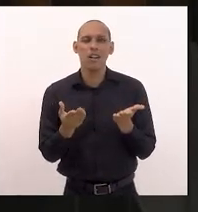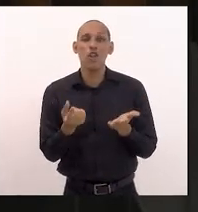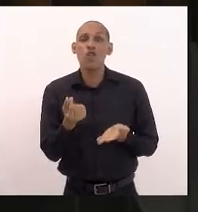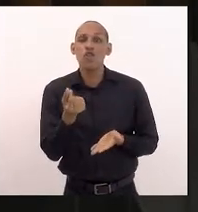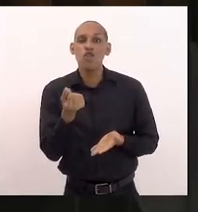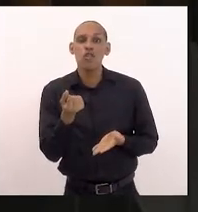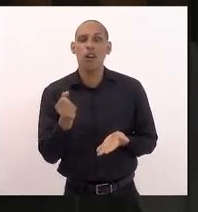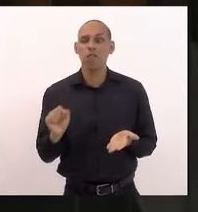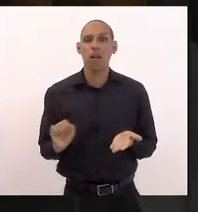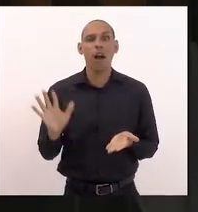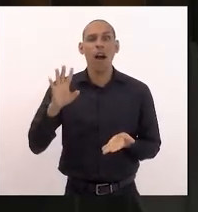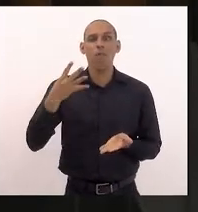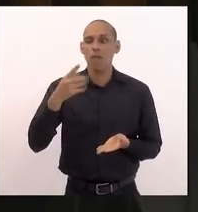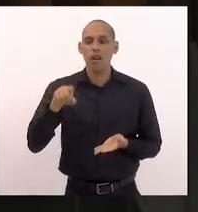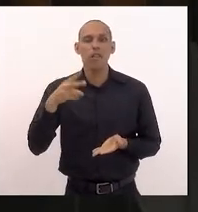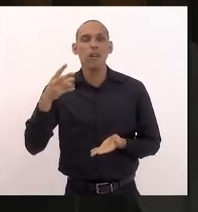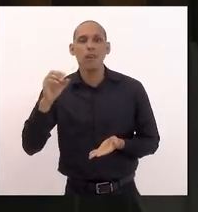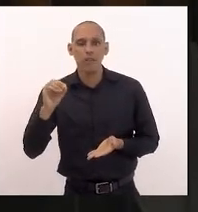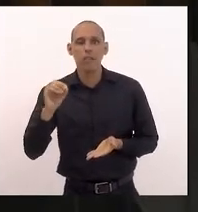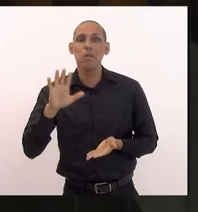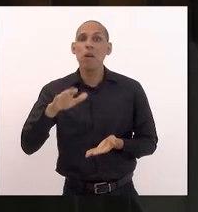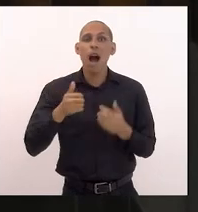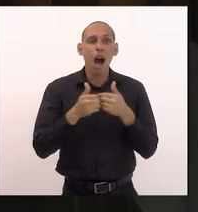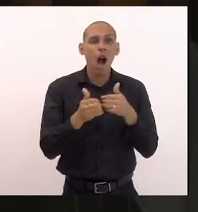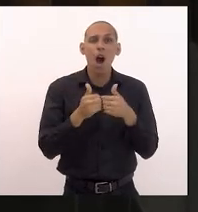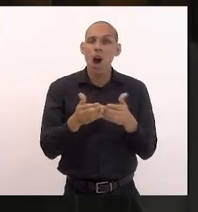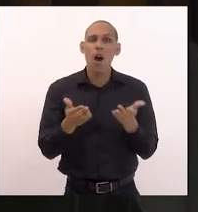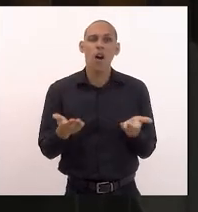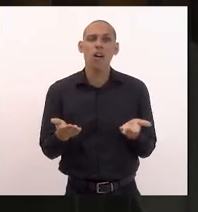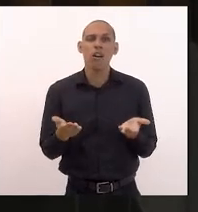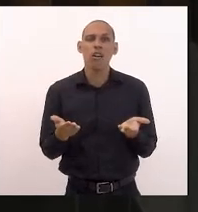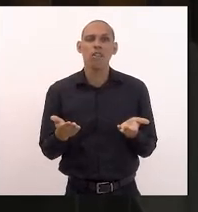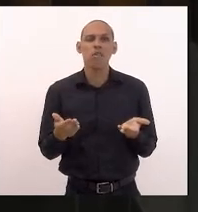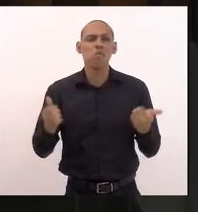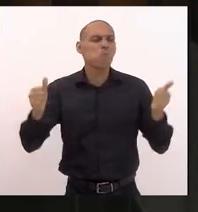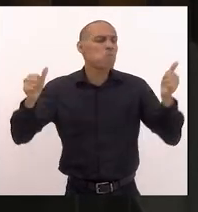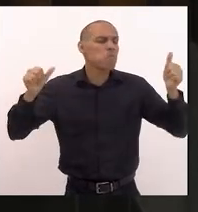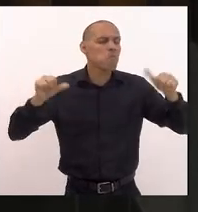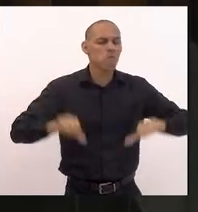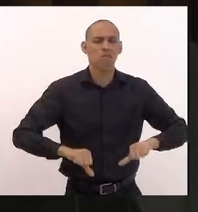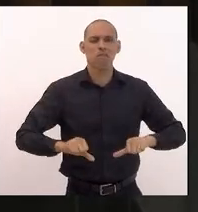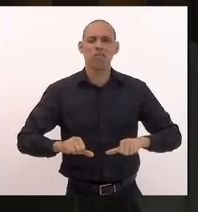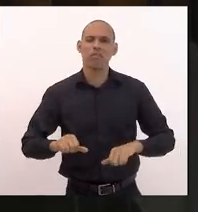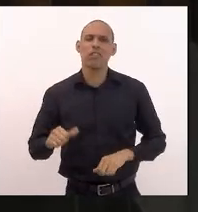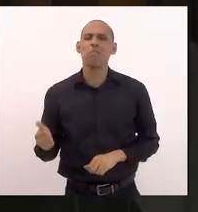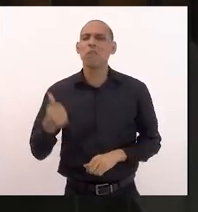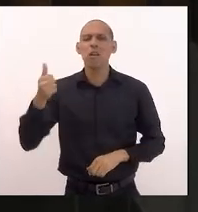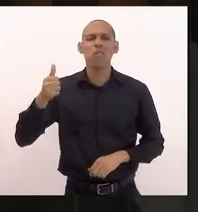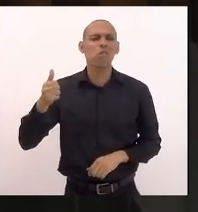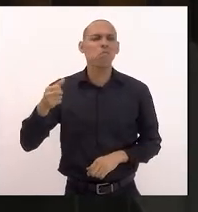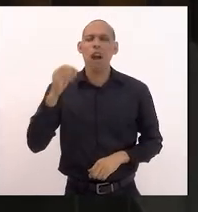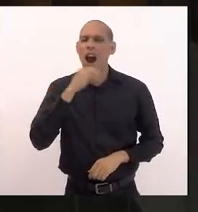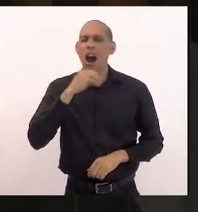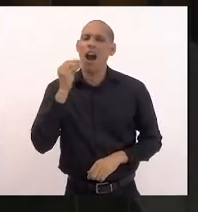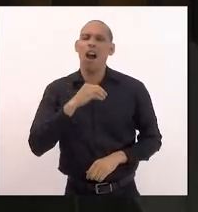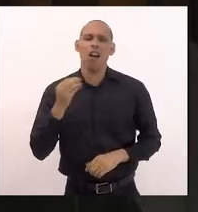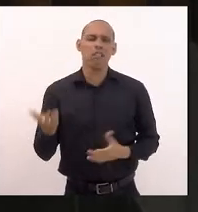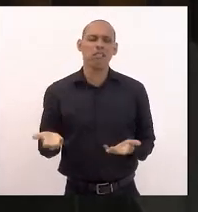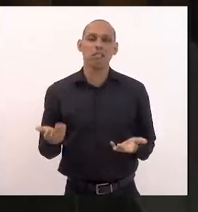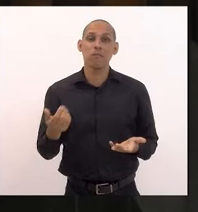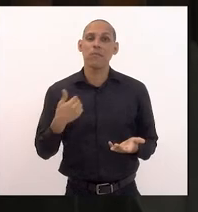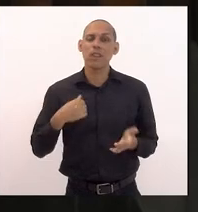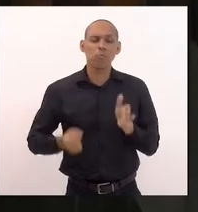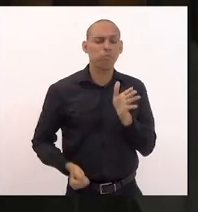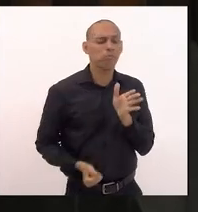cara é 4,20 e os ônibus prestam serviço de péssima qualidade por diversas vezes eu já